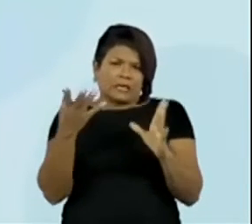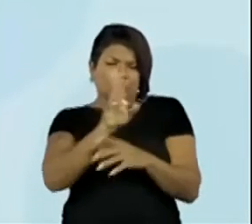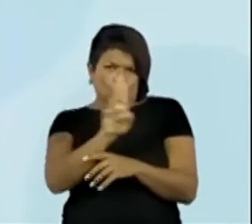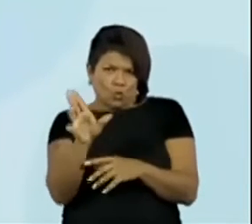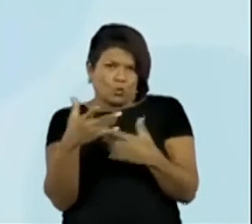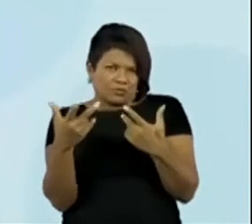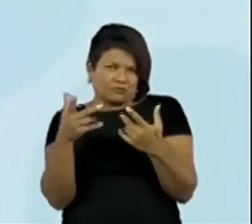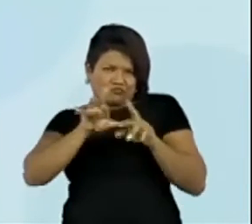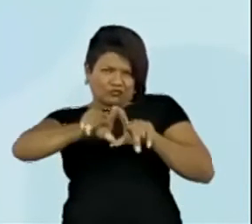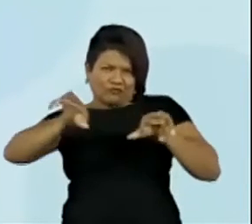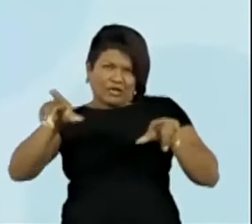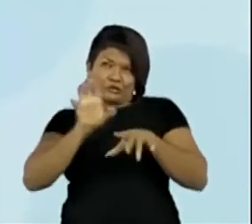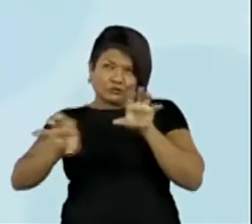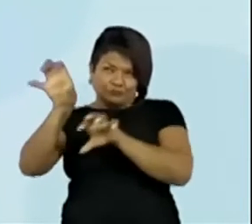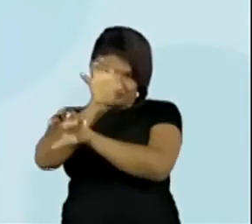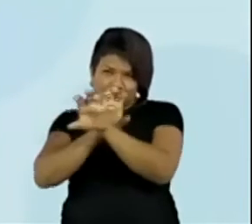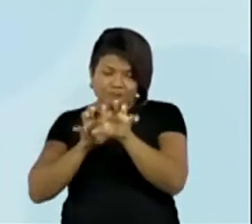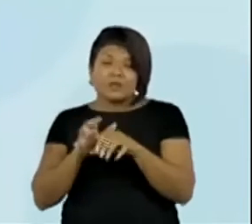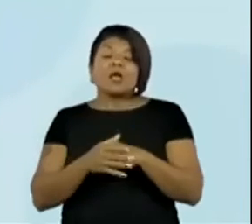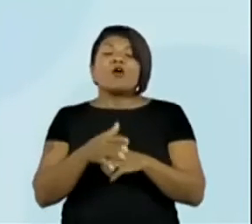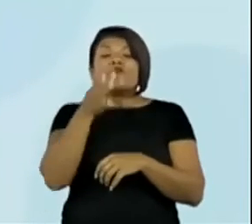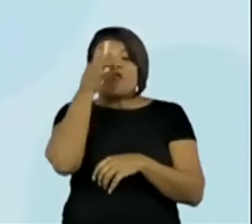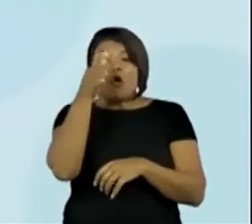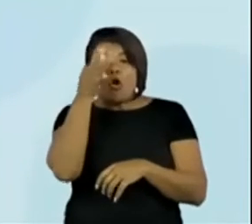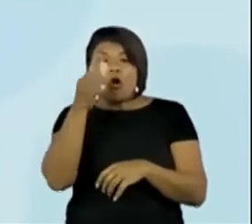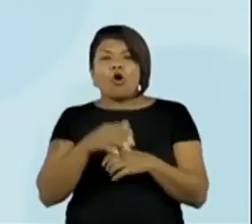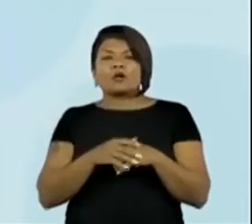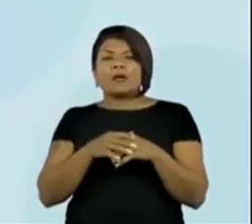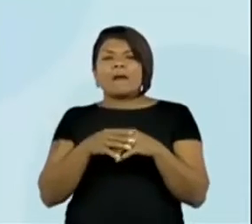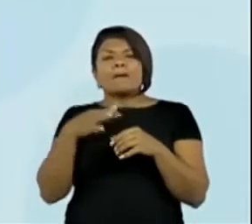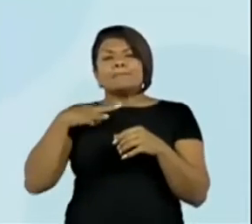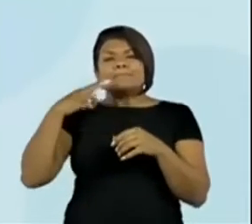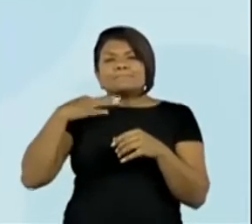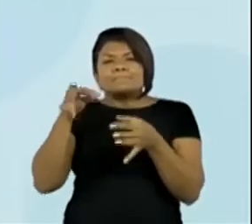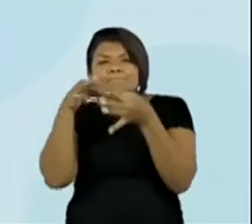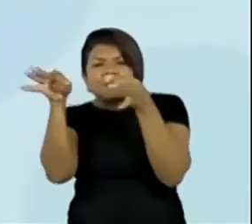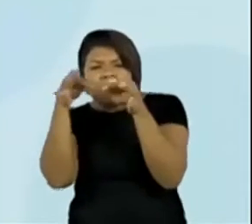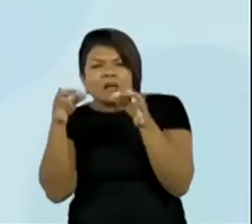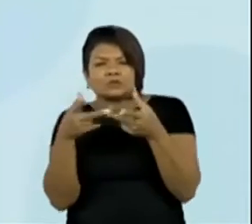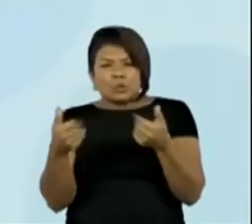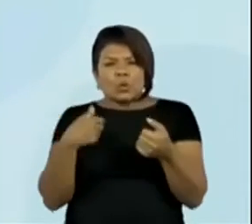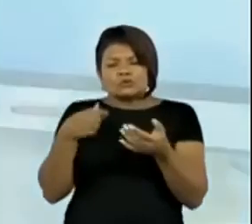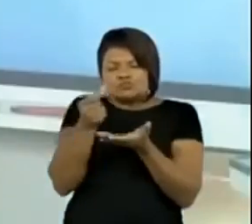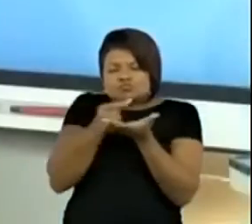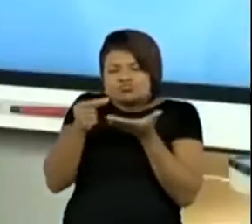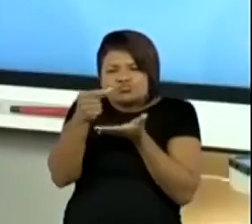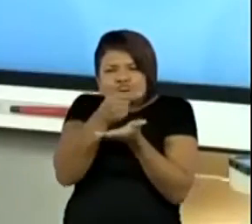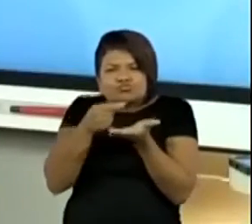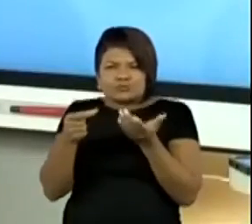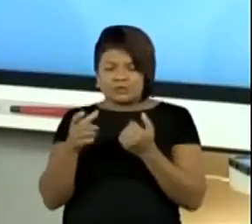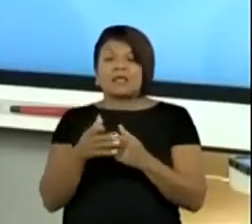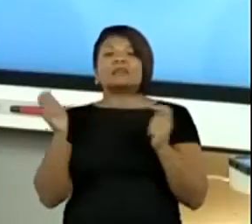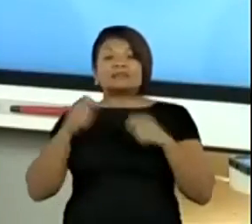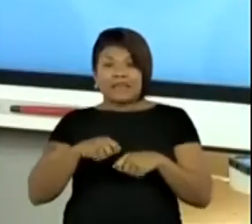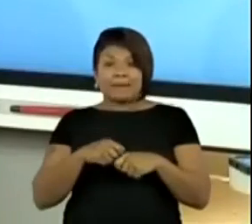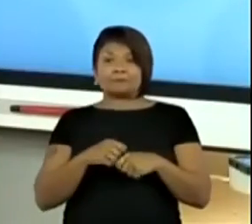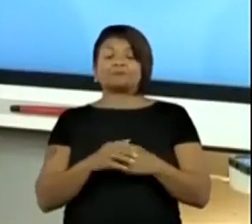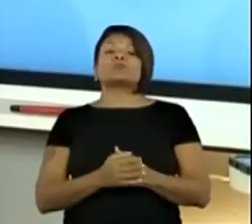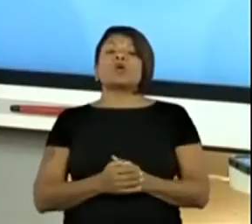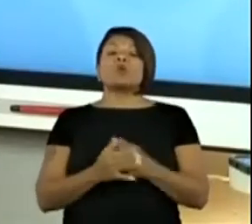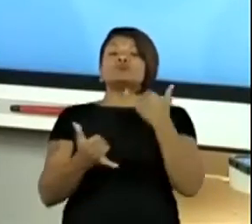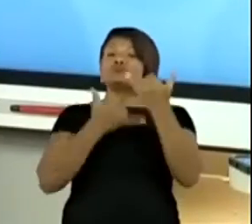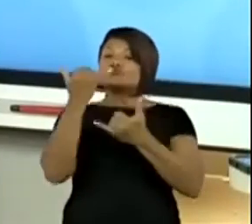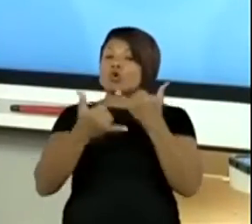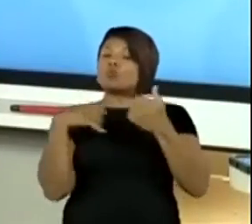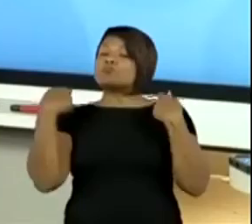chiquinha. Florzinha, pedacinho de EVA. O que você tiver aí para formar pecinha. Para esse jogo aqui, eu vou precisar